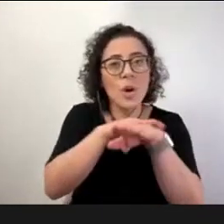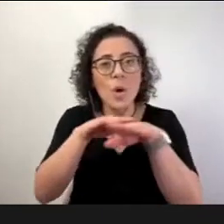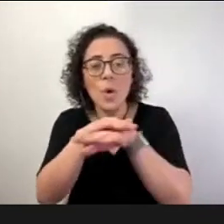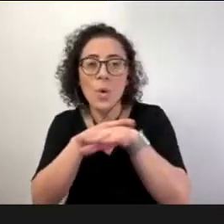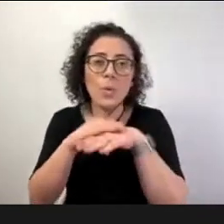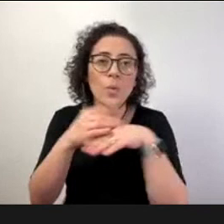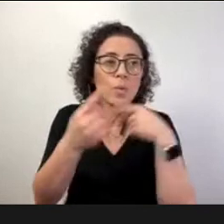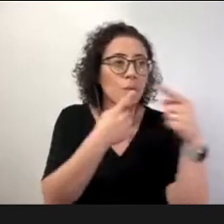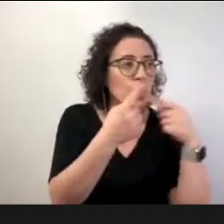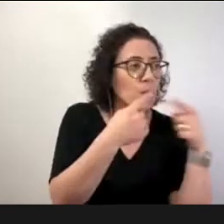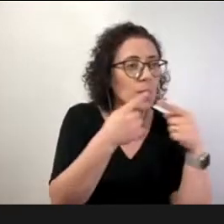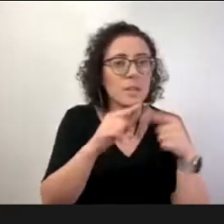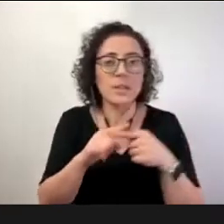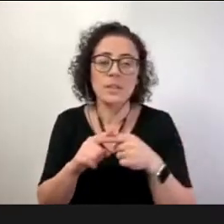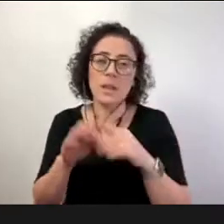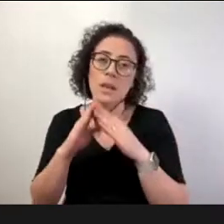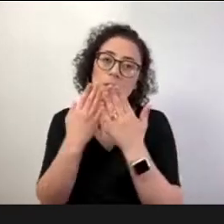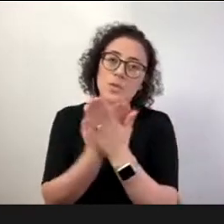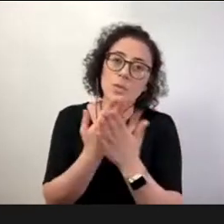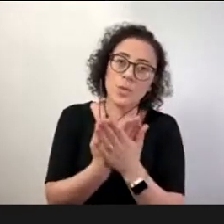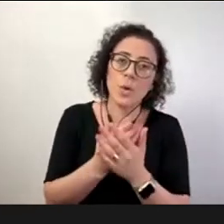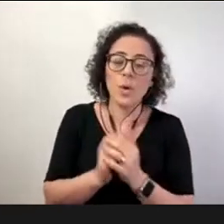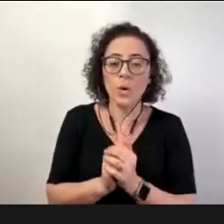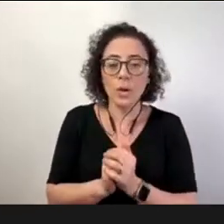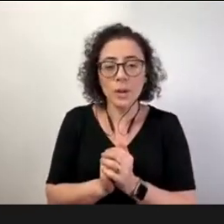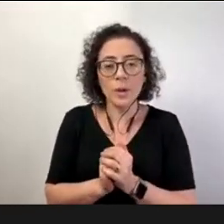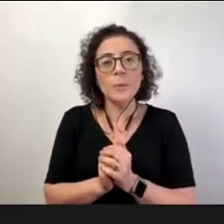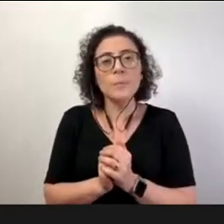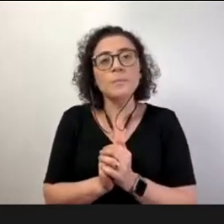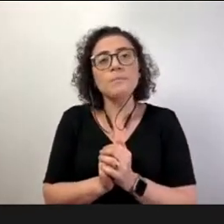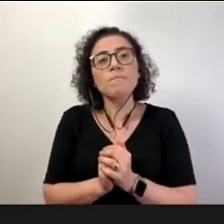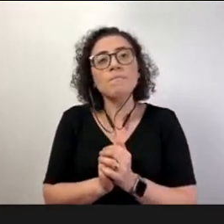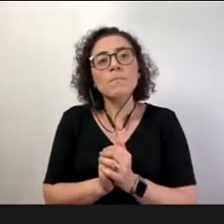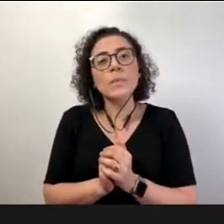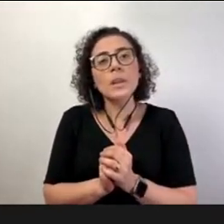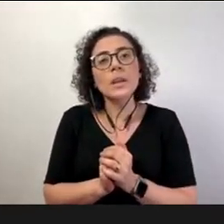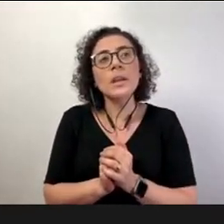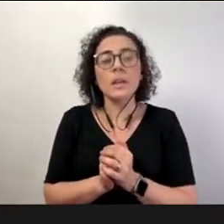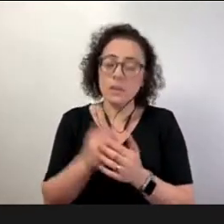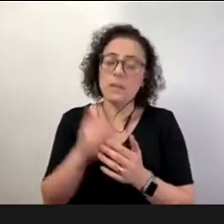formativo resgatando que a prática é função essencial